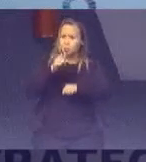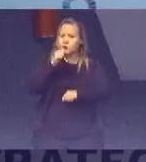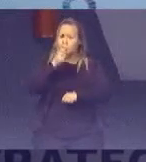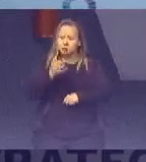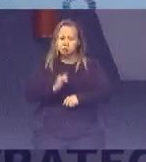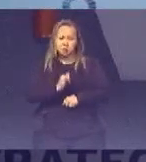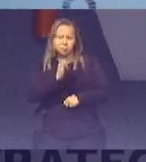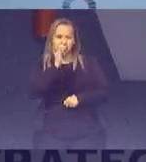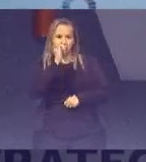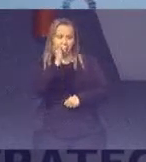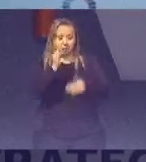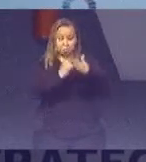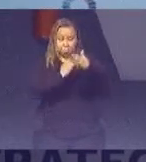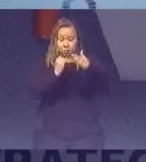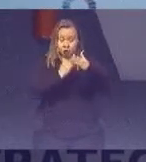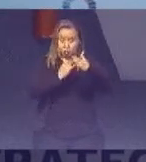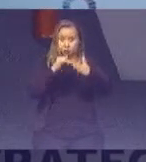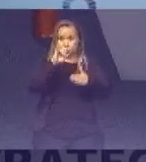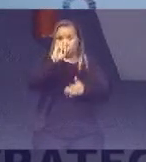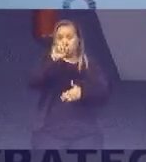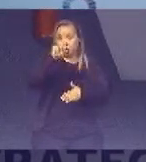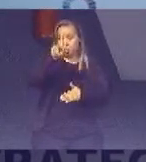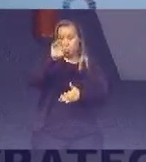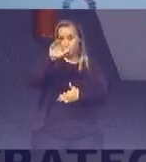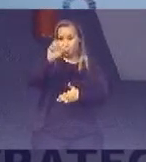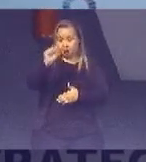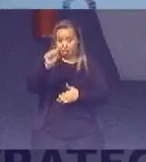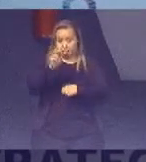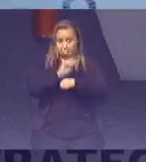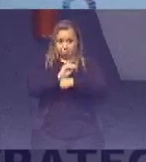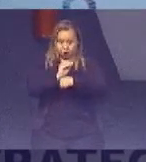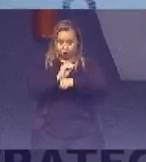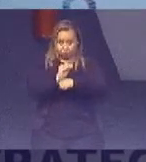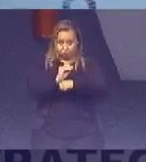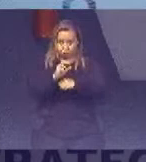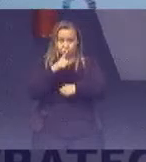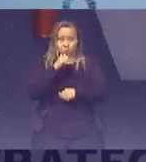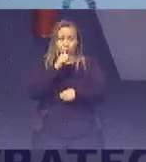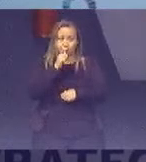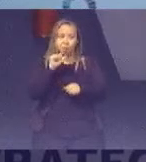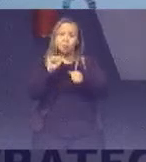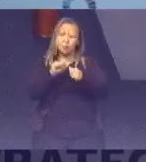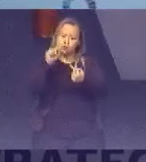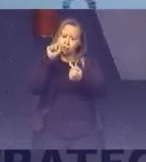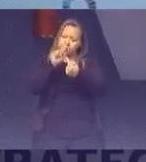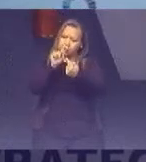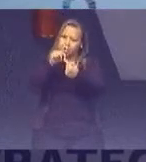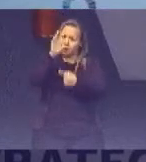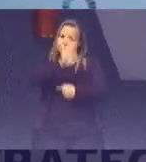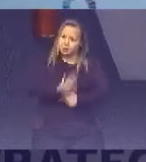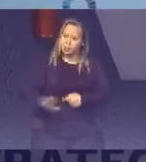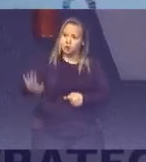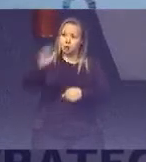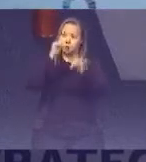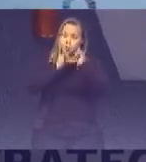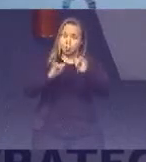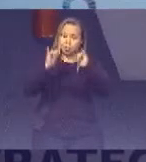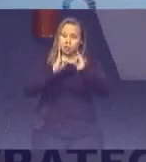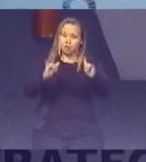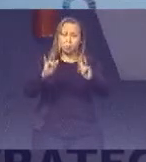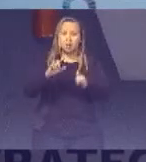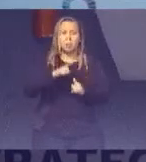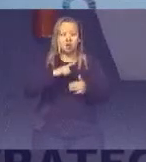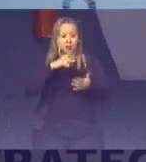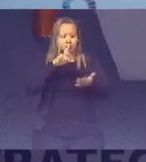Econômica IPEA Fez o trabalho de adequação das metas globais Para metas nacionais É uma publicação com cerca de 500